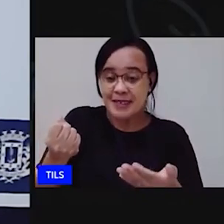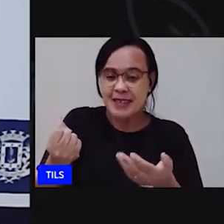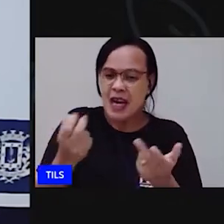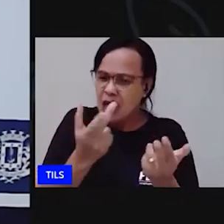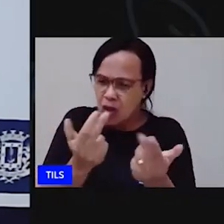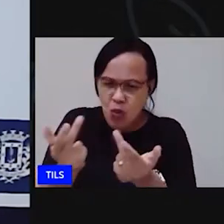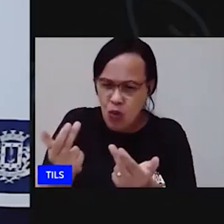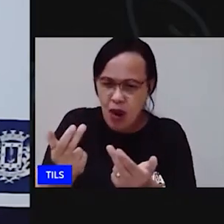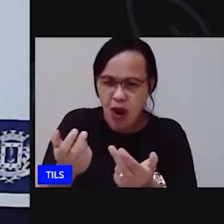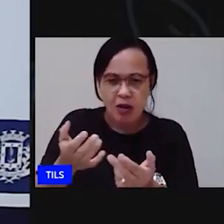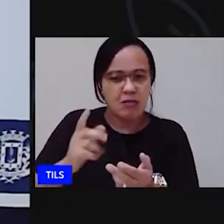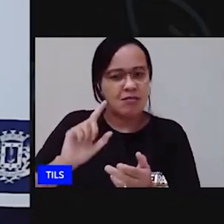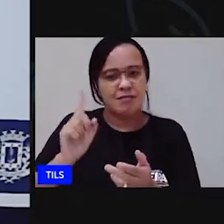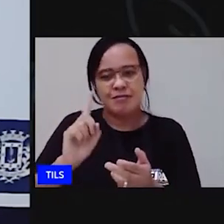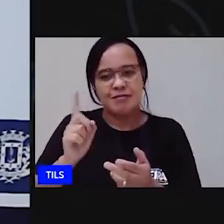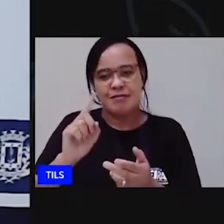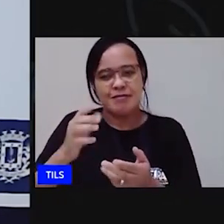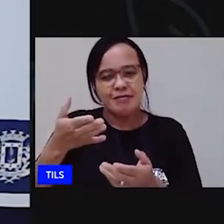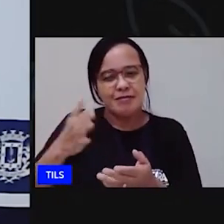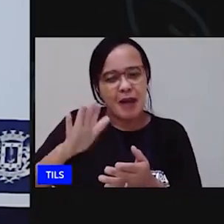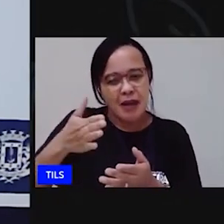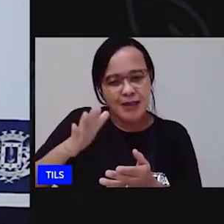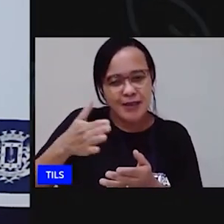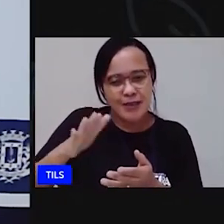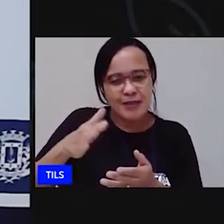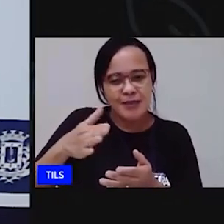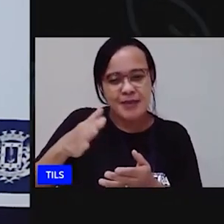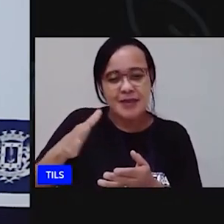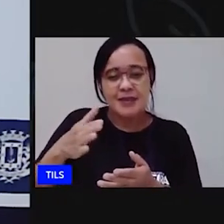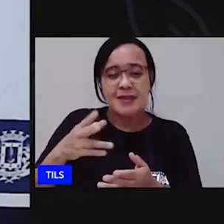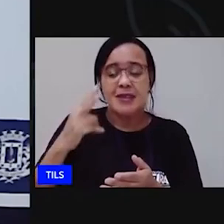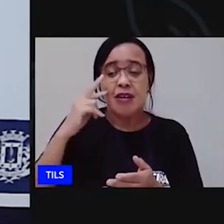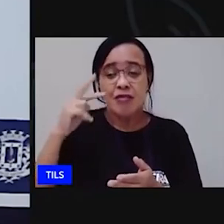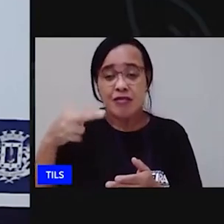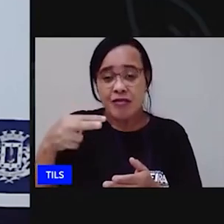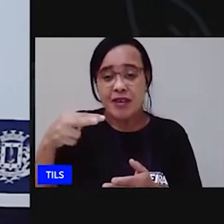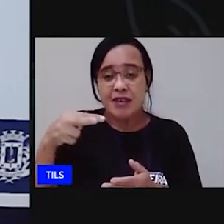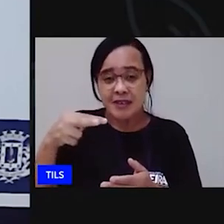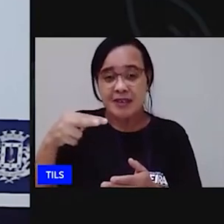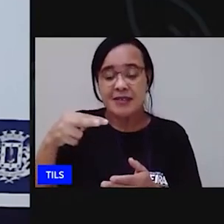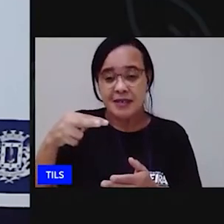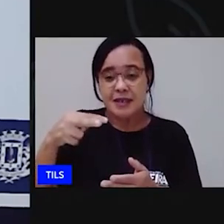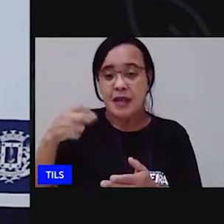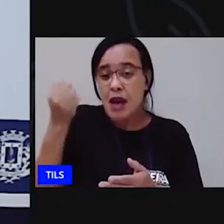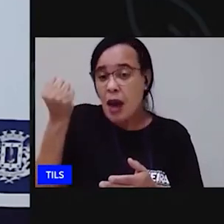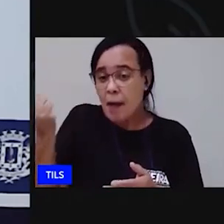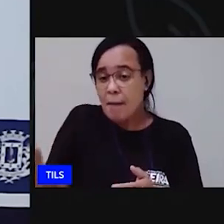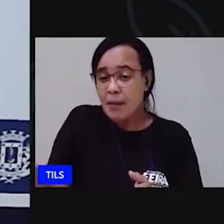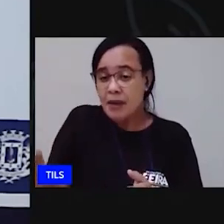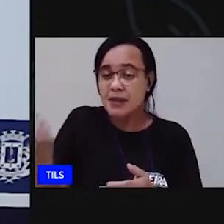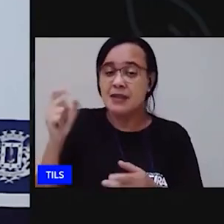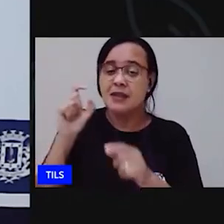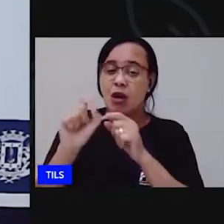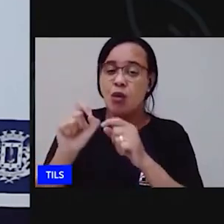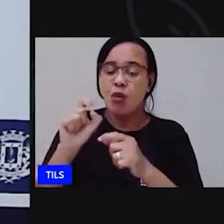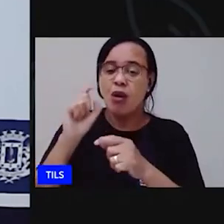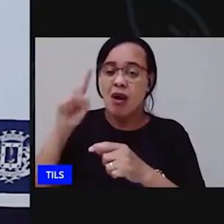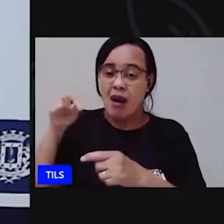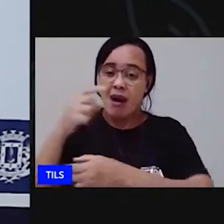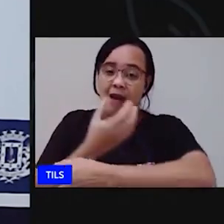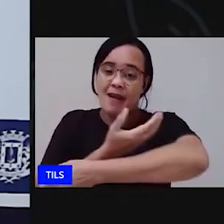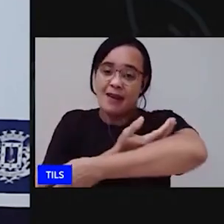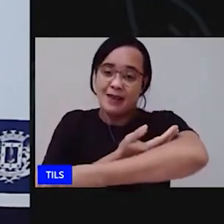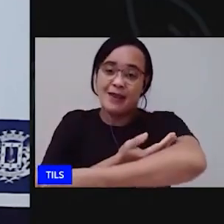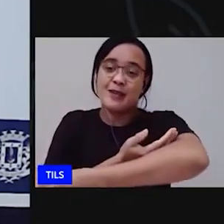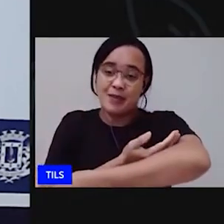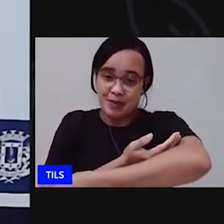mas pelo desenho aqui da balança eu tô vendo que a boneca é mais pesada porque ela desceu mais do que o cubo